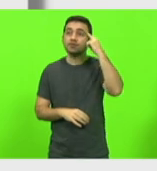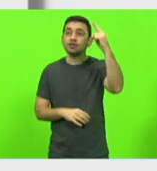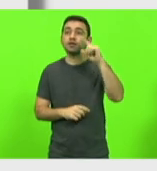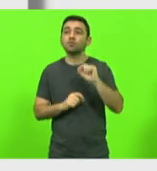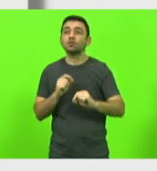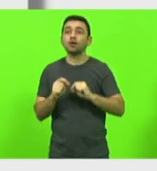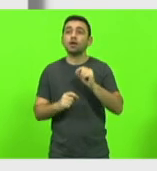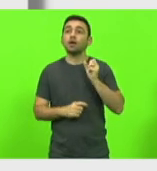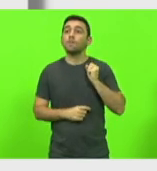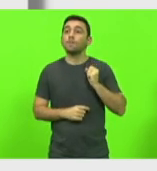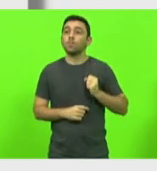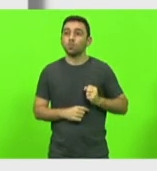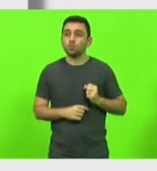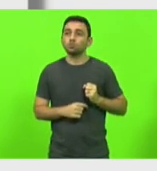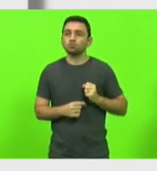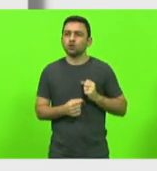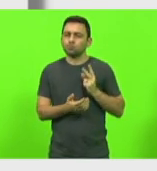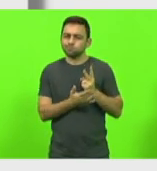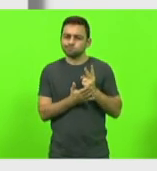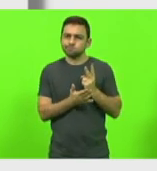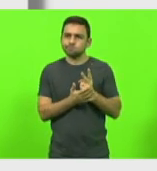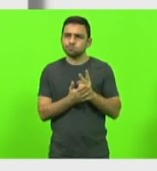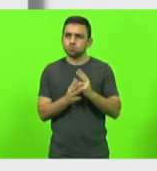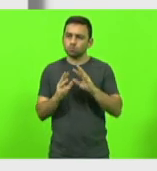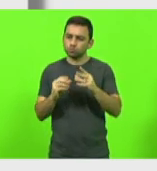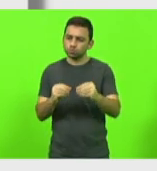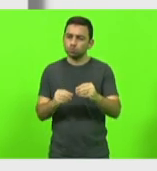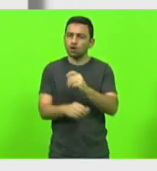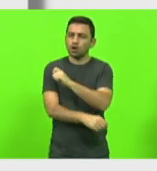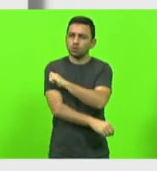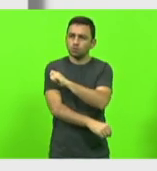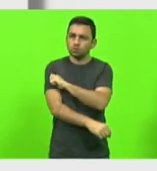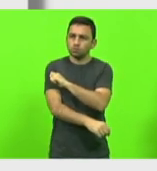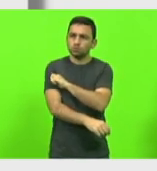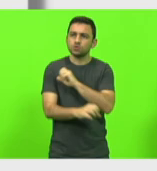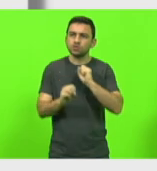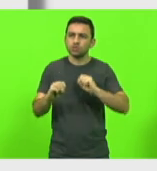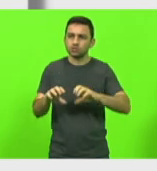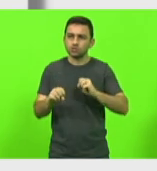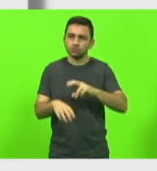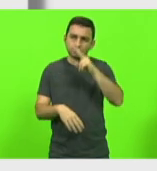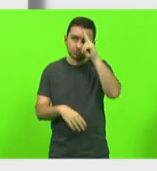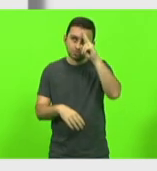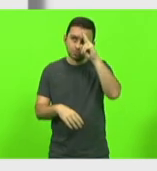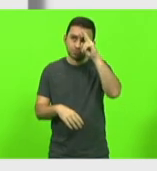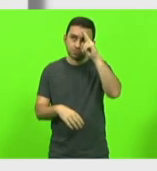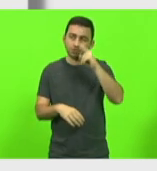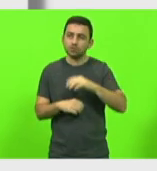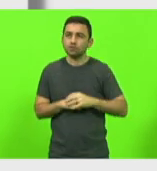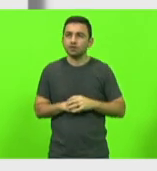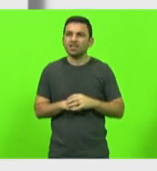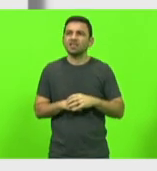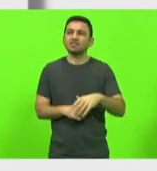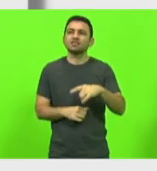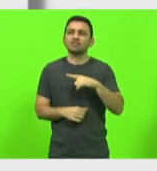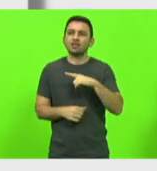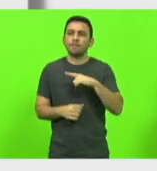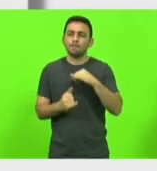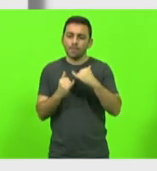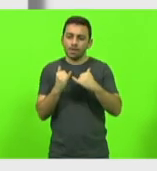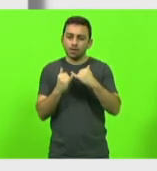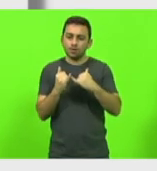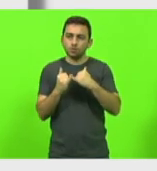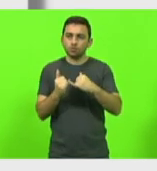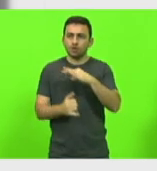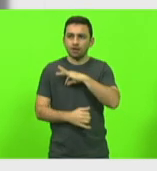Bolsa de Manutenção dos Estudantes do Ensino Médio nas escolas estaduais. Ele prevê meio salário mínimo,